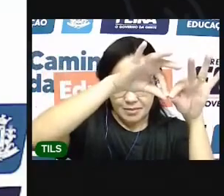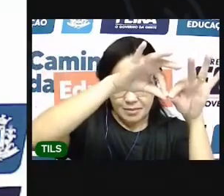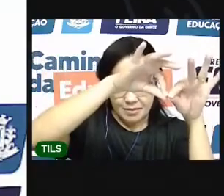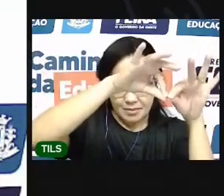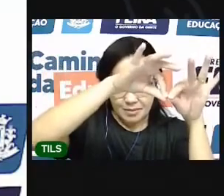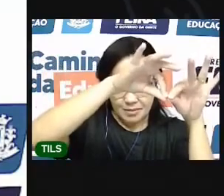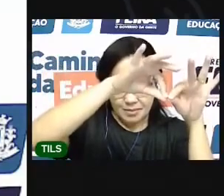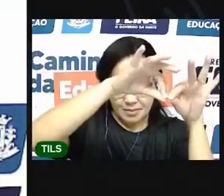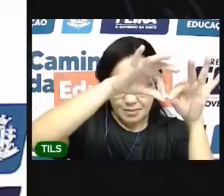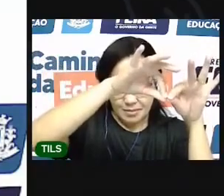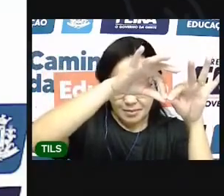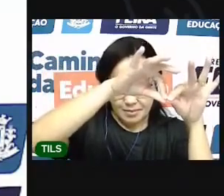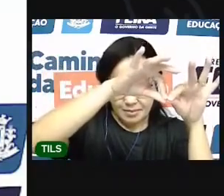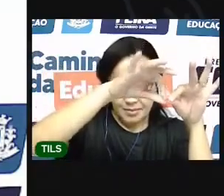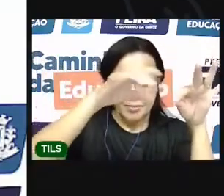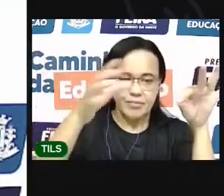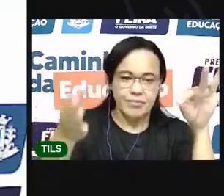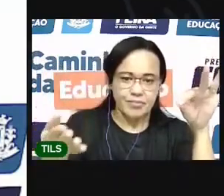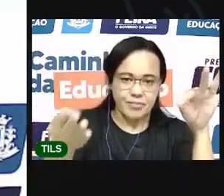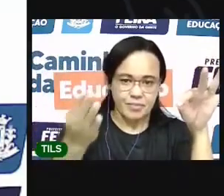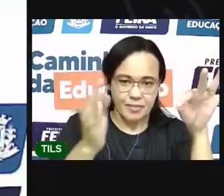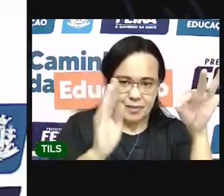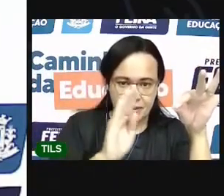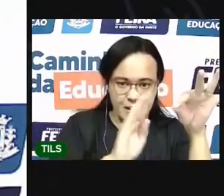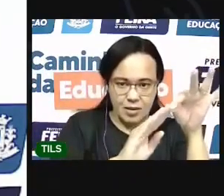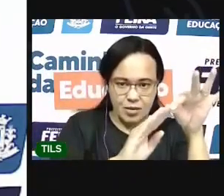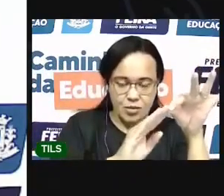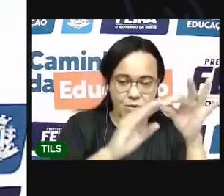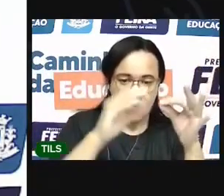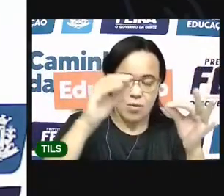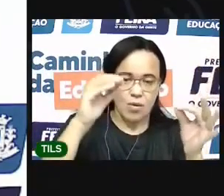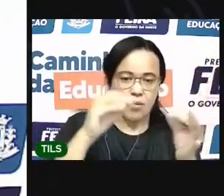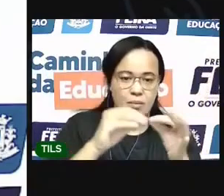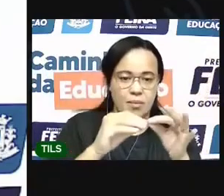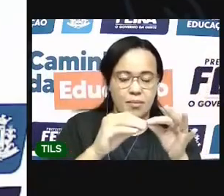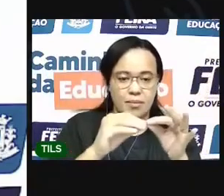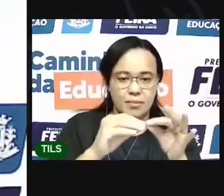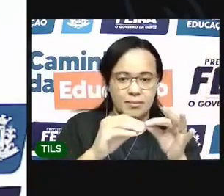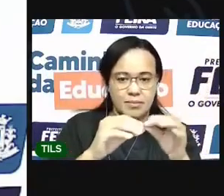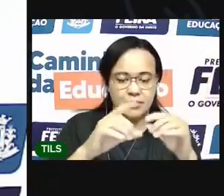Ó, vai dobrar aqui até o meio formando um triângulo